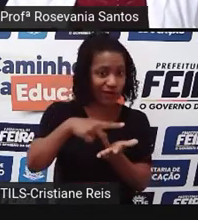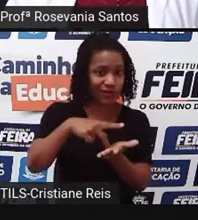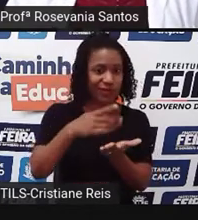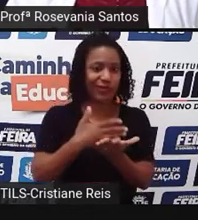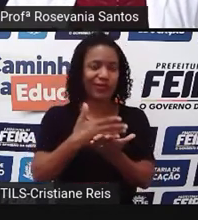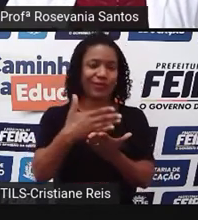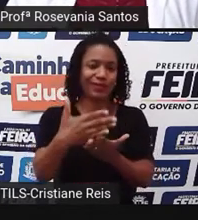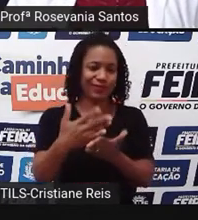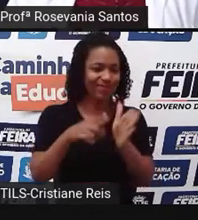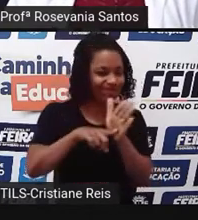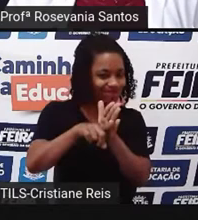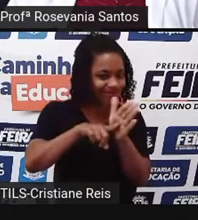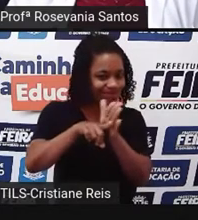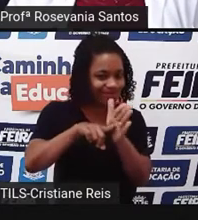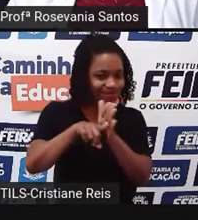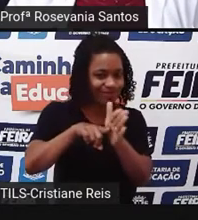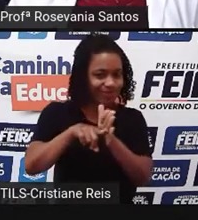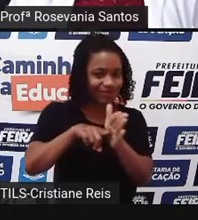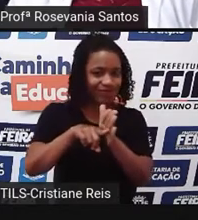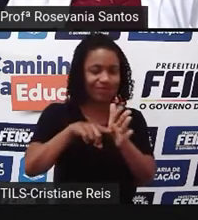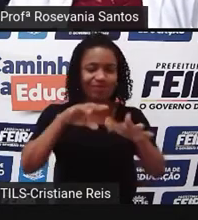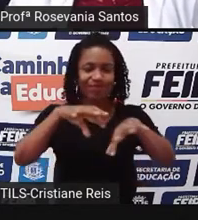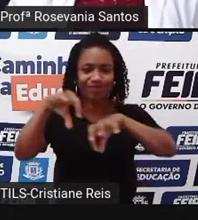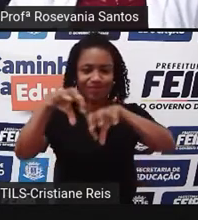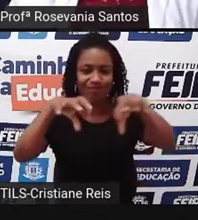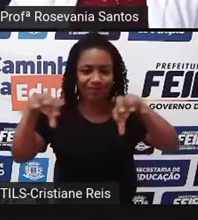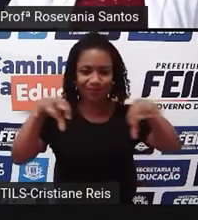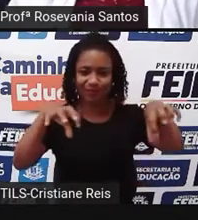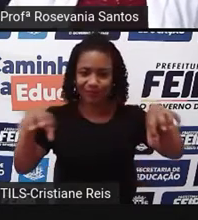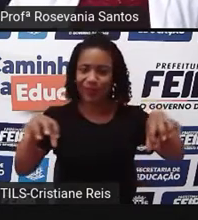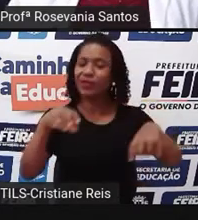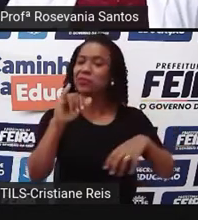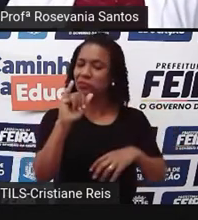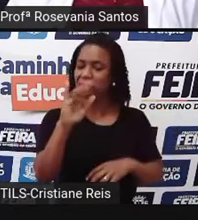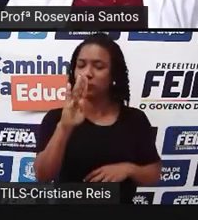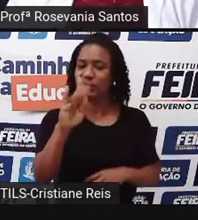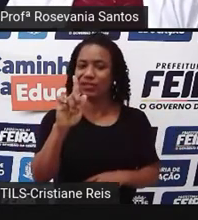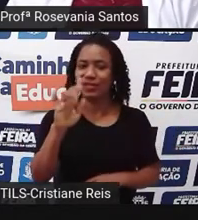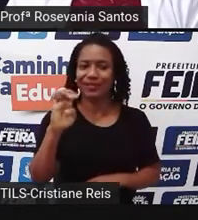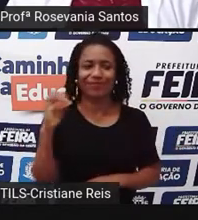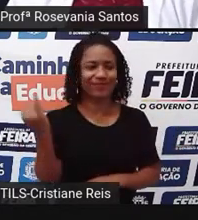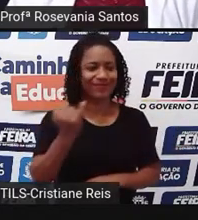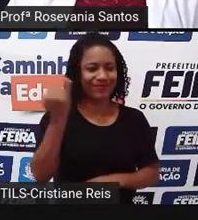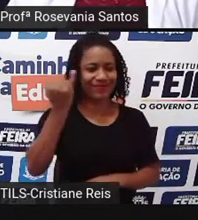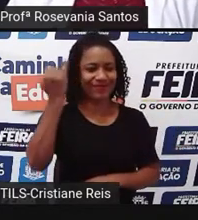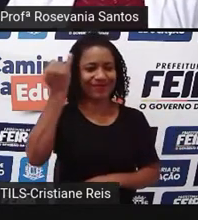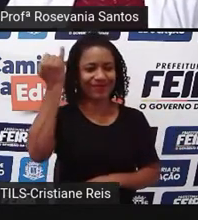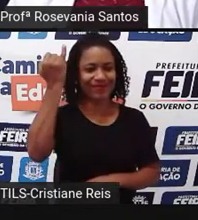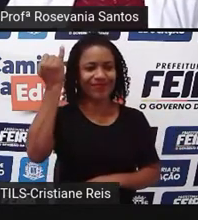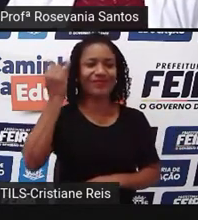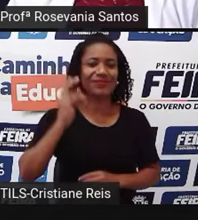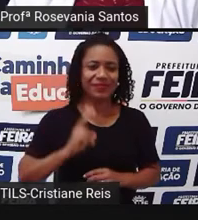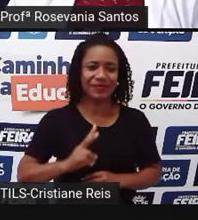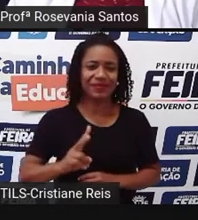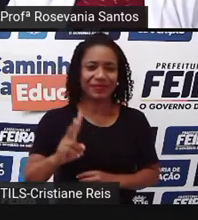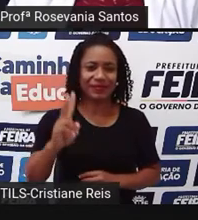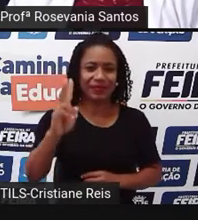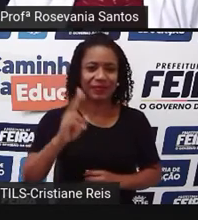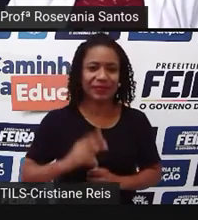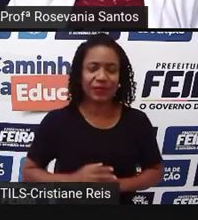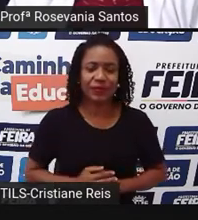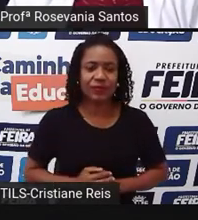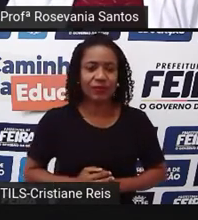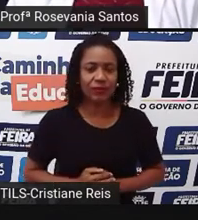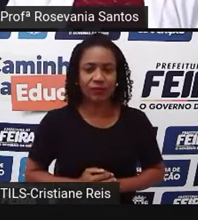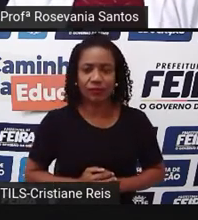perceber que ele tem essa importância, né? Até hoje, né? Que é o que chama mais atenção. Bom, então essa regionalização